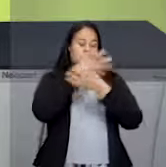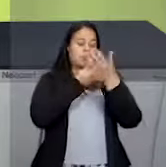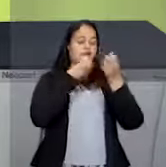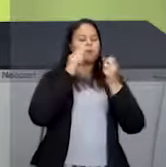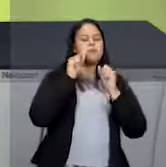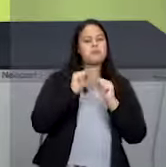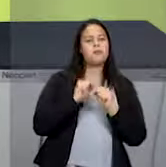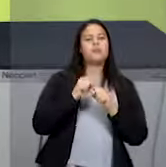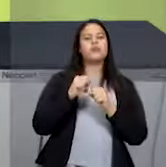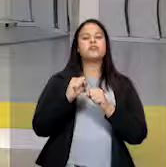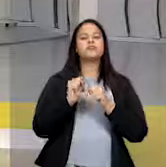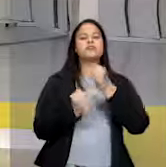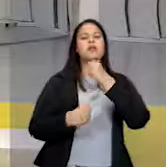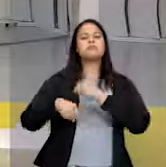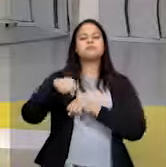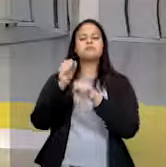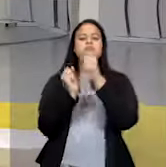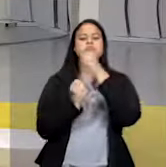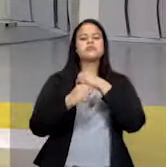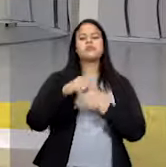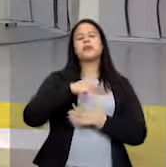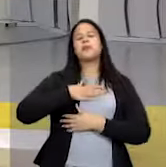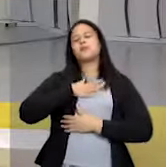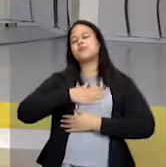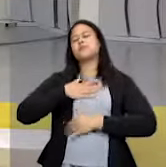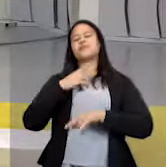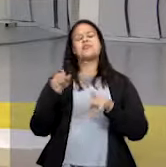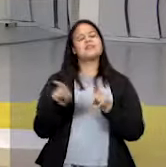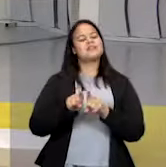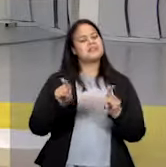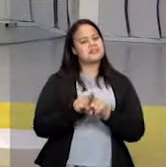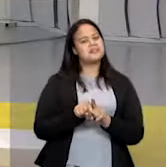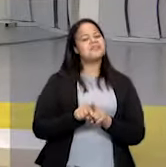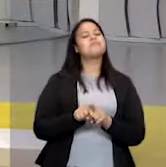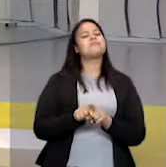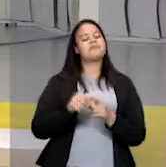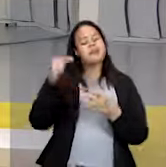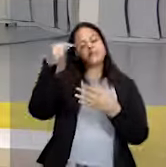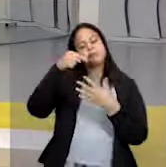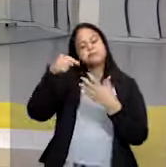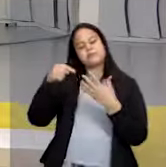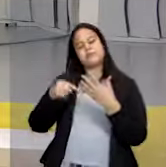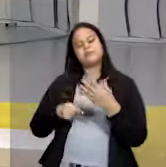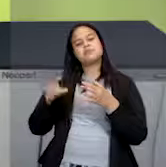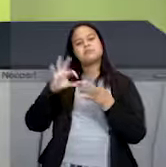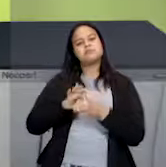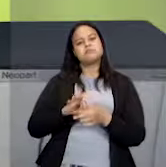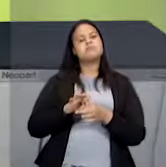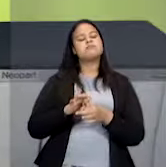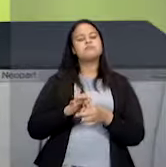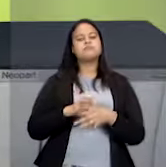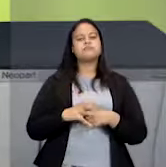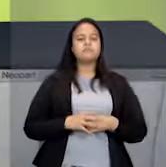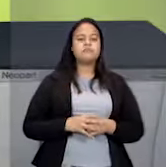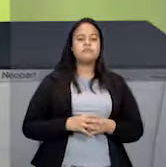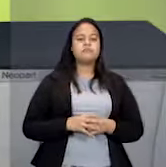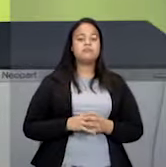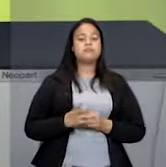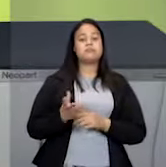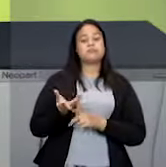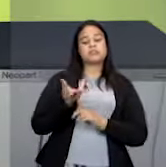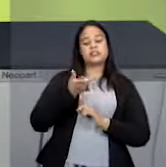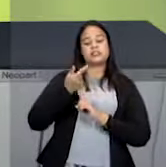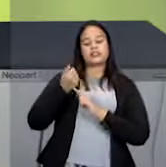possa ter isso aqui. Aquela música gostosa. gente vai ter elementos que a compõem. E a arte